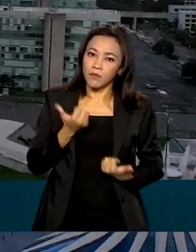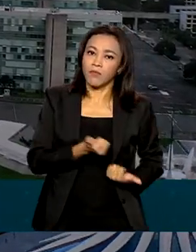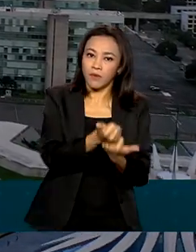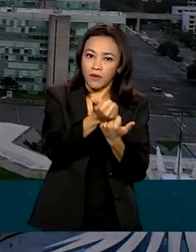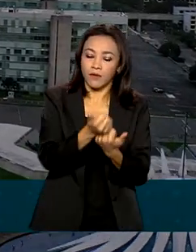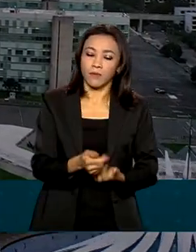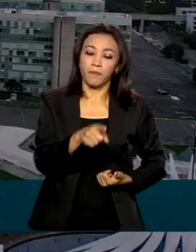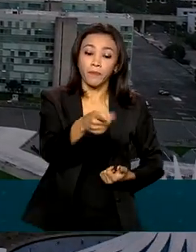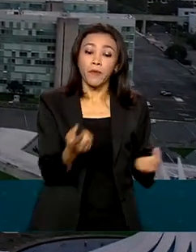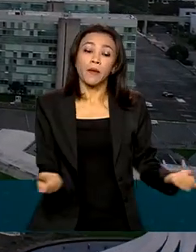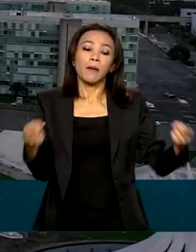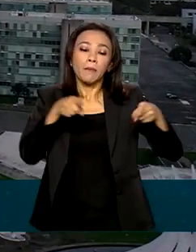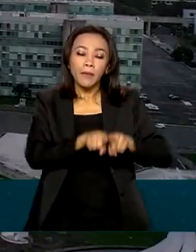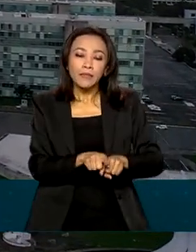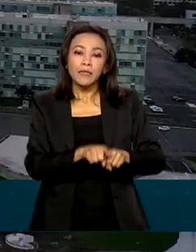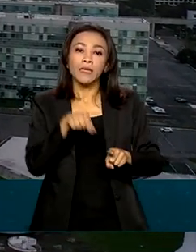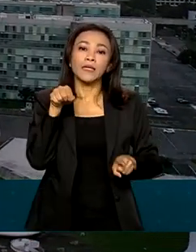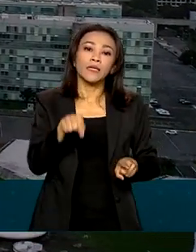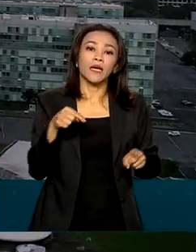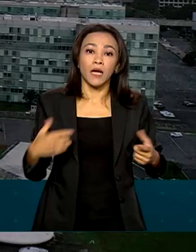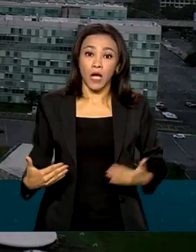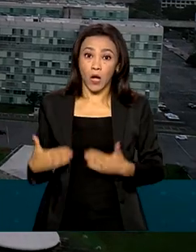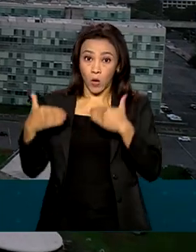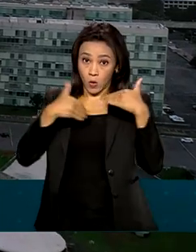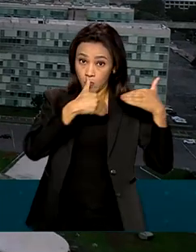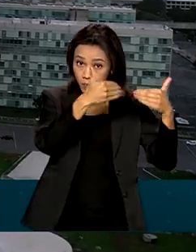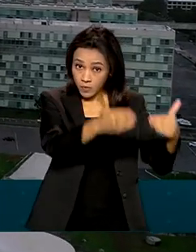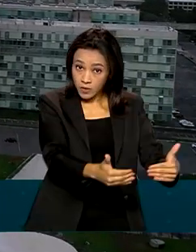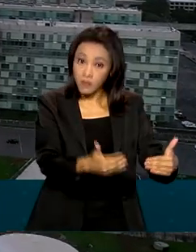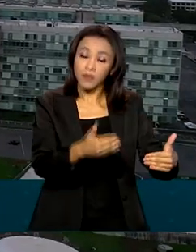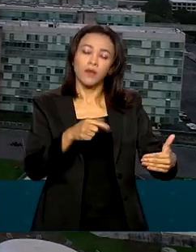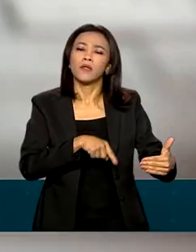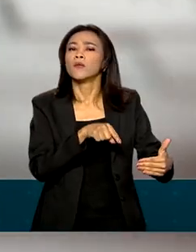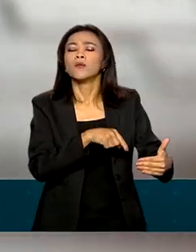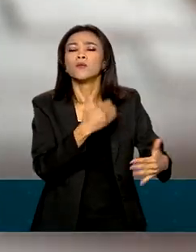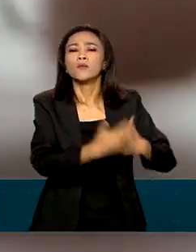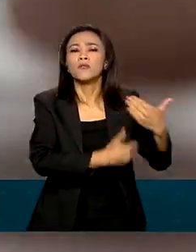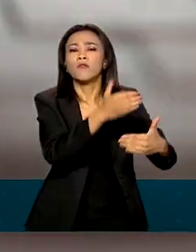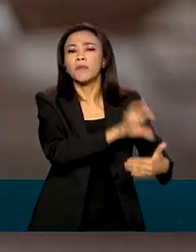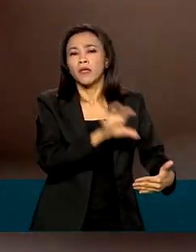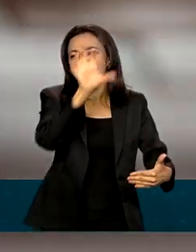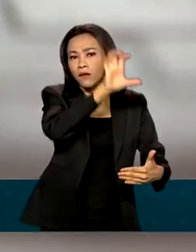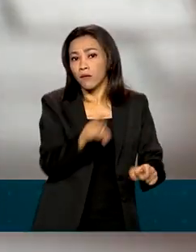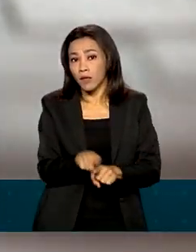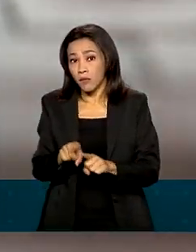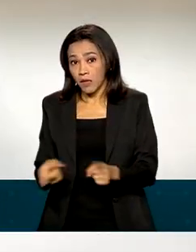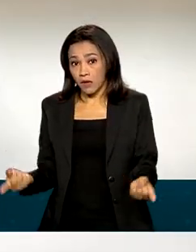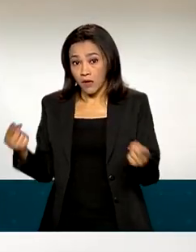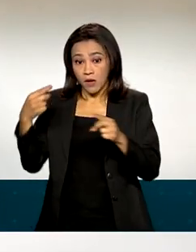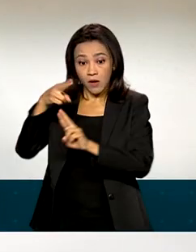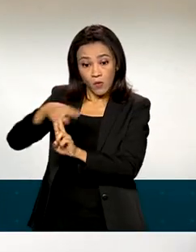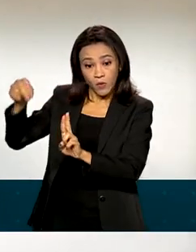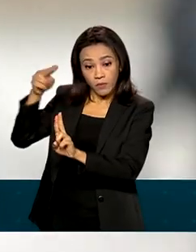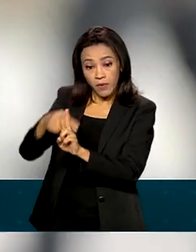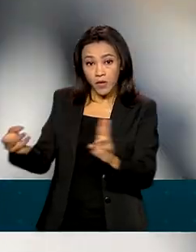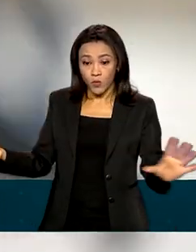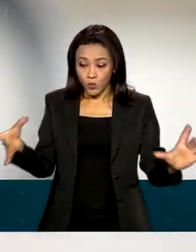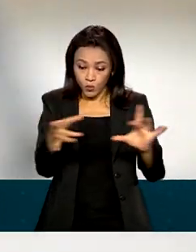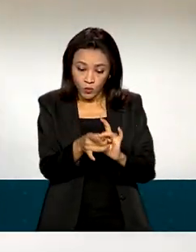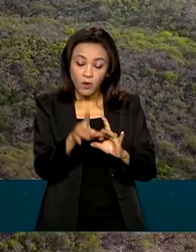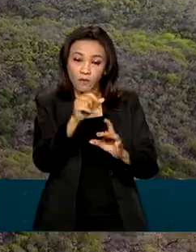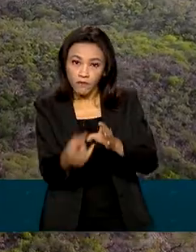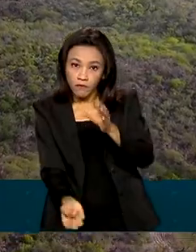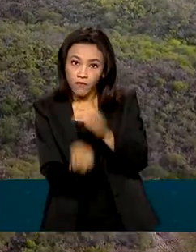o Ministério do Desenvolvimento Regional e a Universidade de Brasília vai proporcionar a criação de uma ferramenta